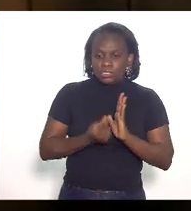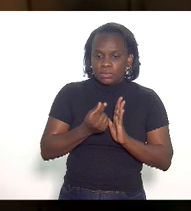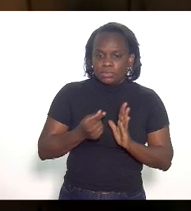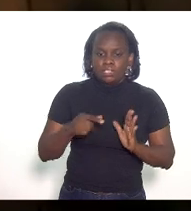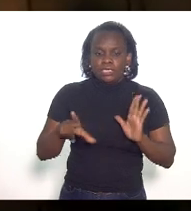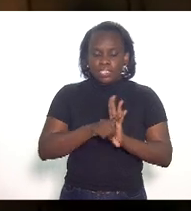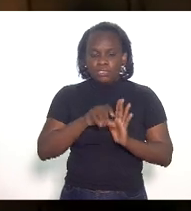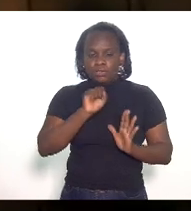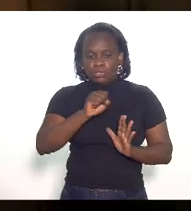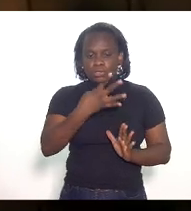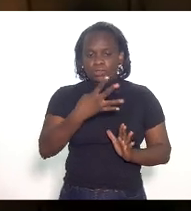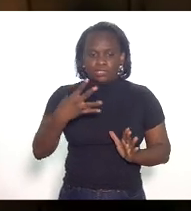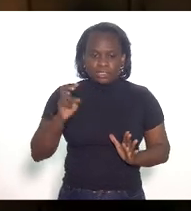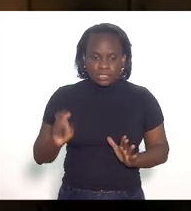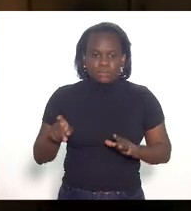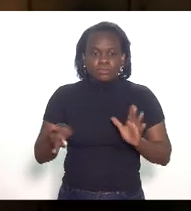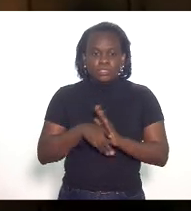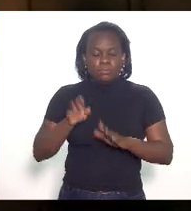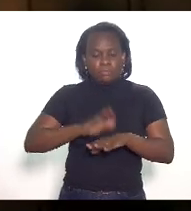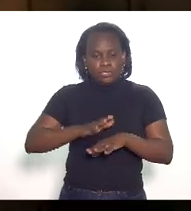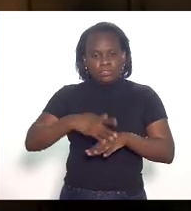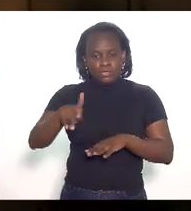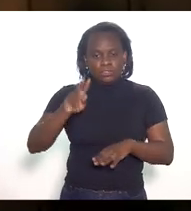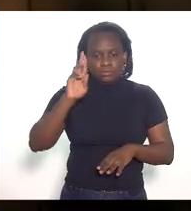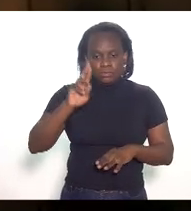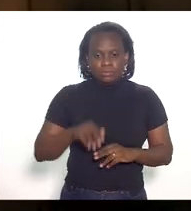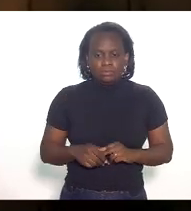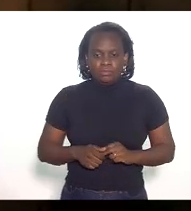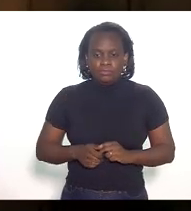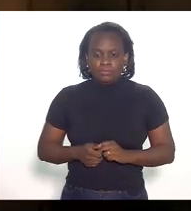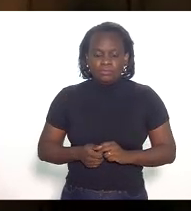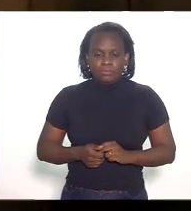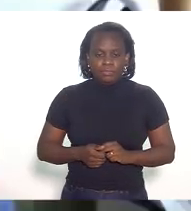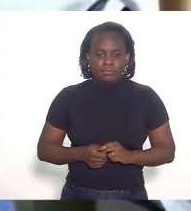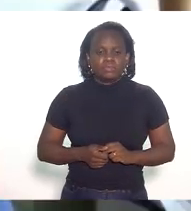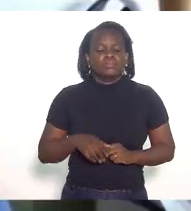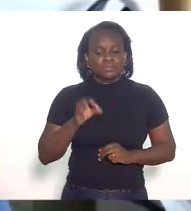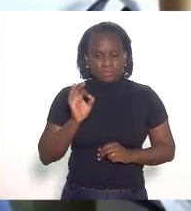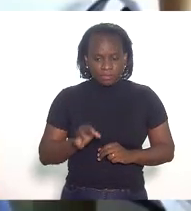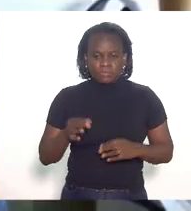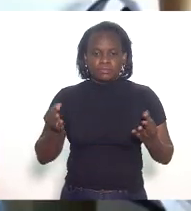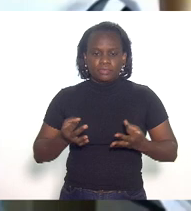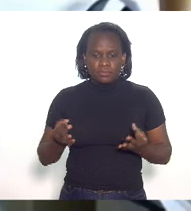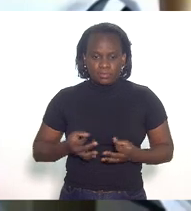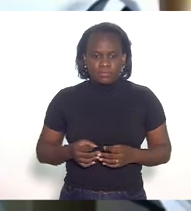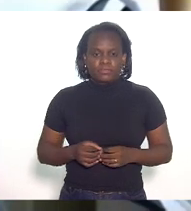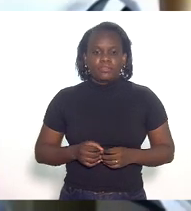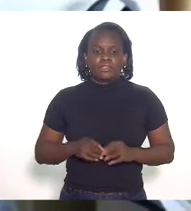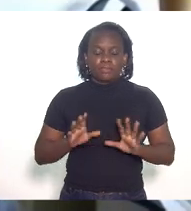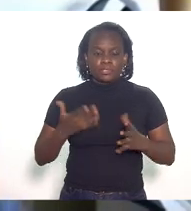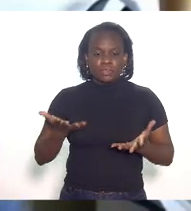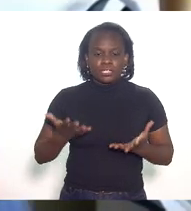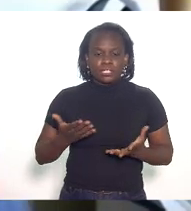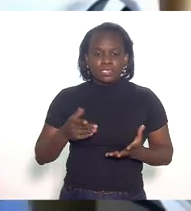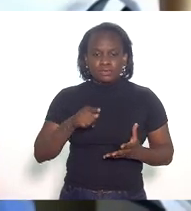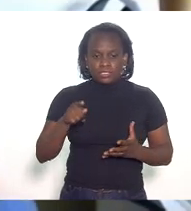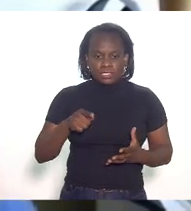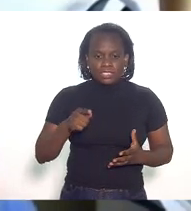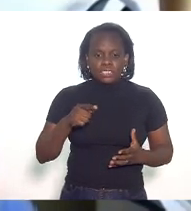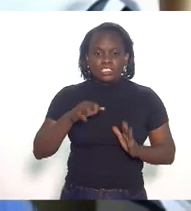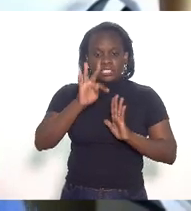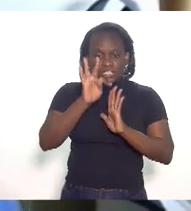a lei 8.445 inclusive de autoria de vossa excelência deputado sim perfeitamente mas é que eu quero que a senhora seja